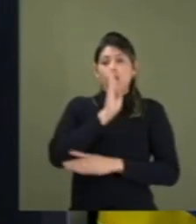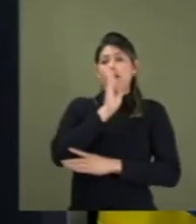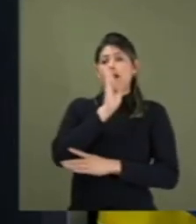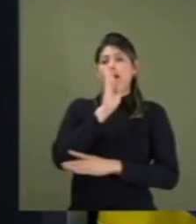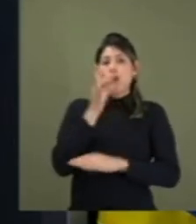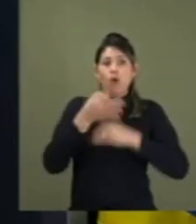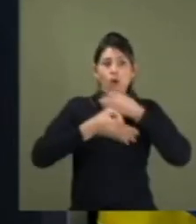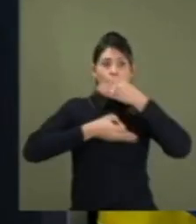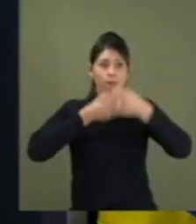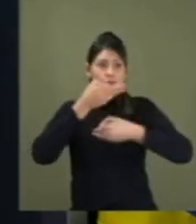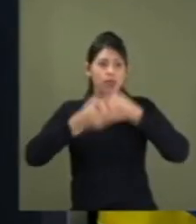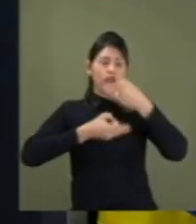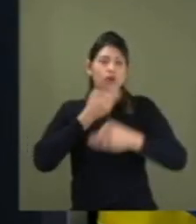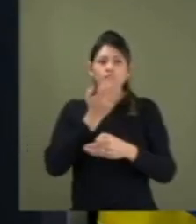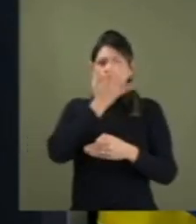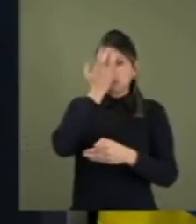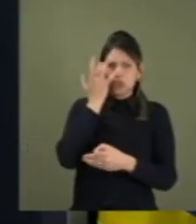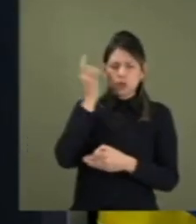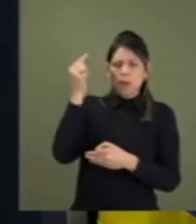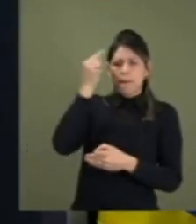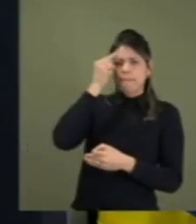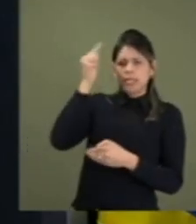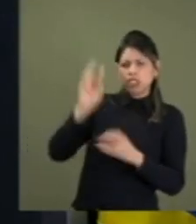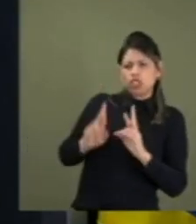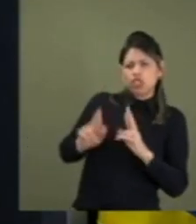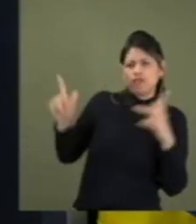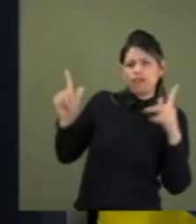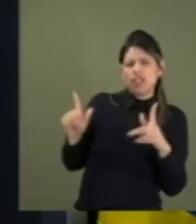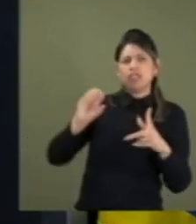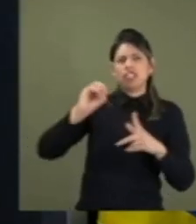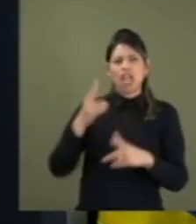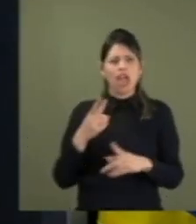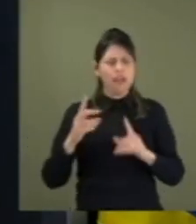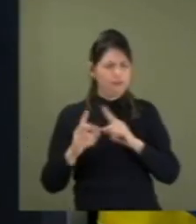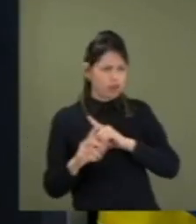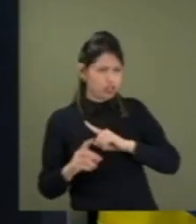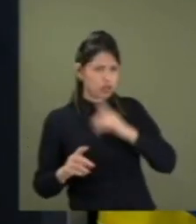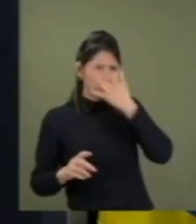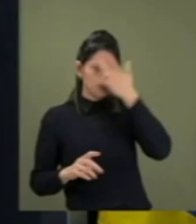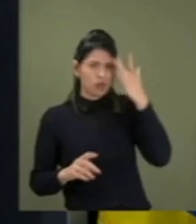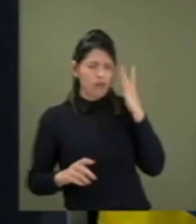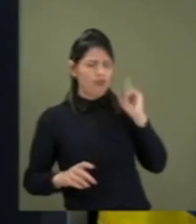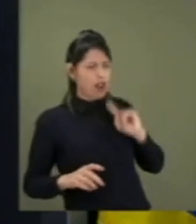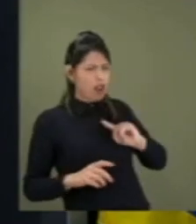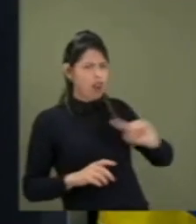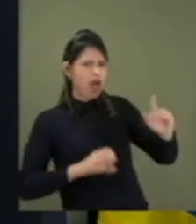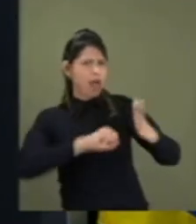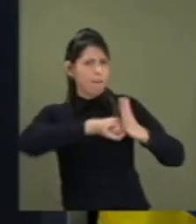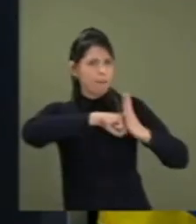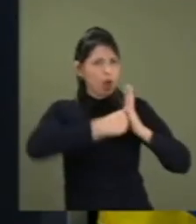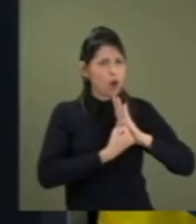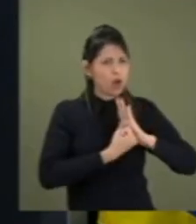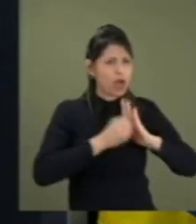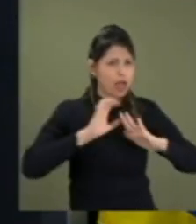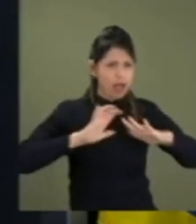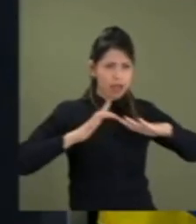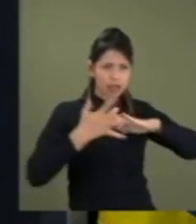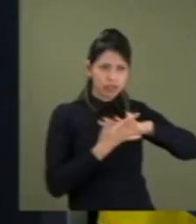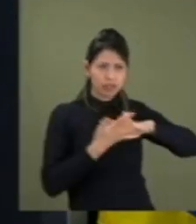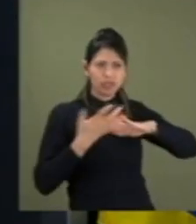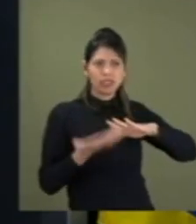Quem pensa diferente vão lá e cortam as redes sociais. Inclusive outros que estão fora do Brasil,